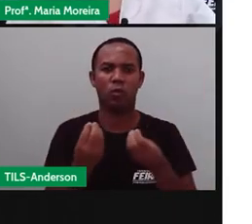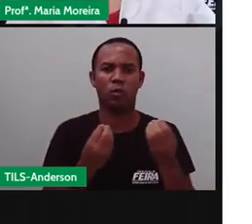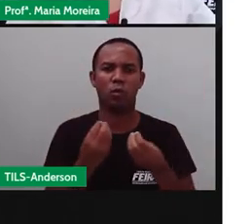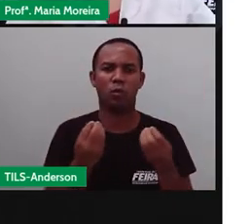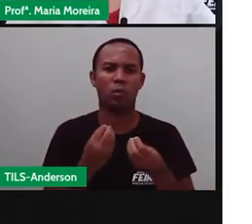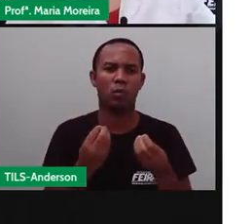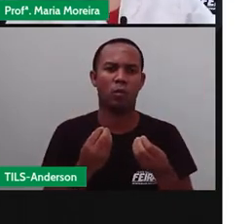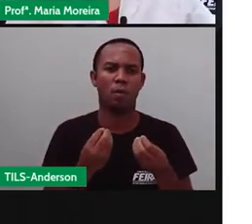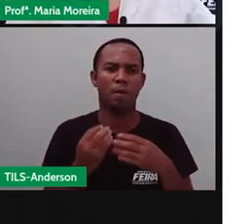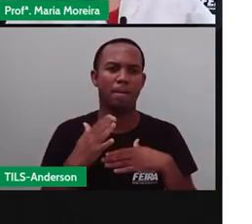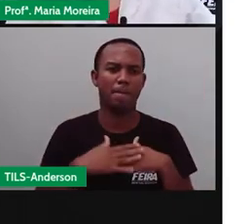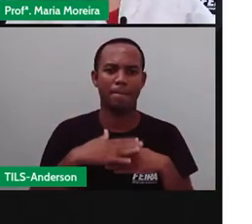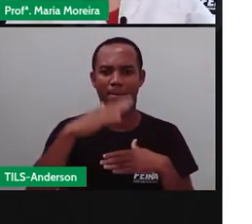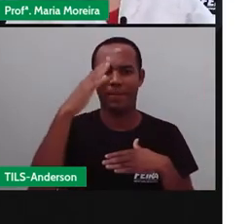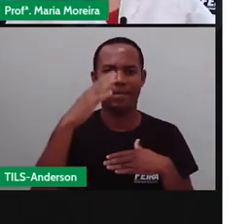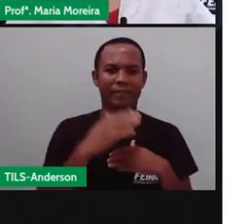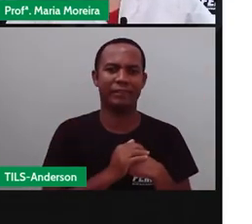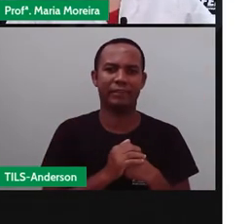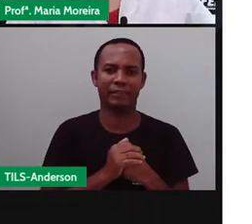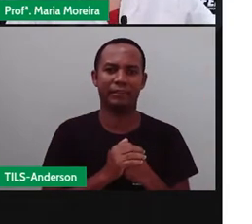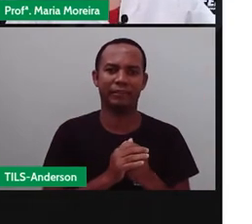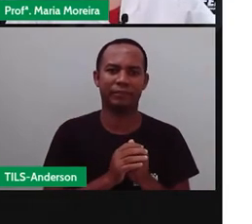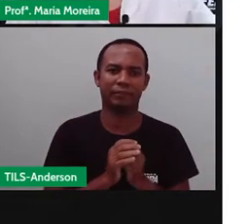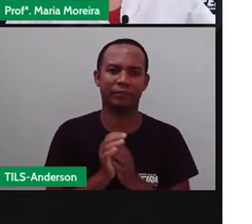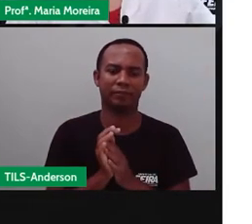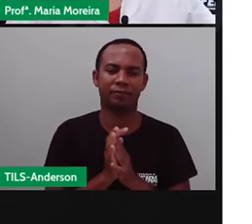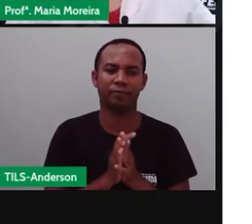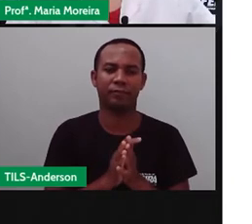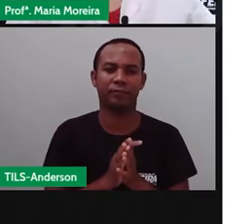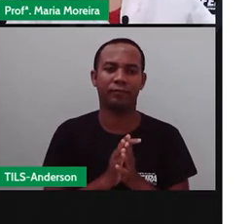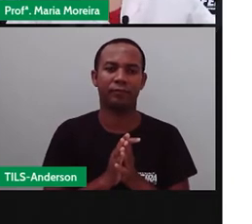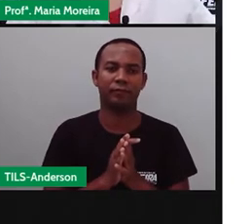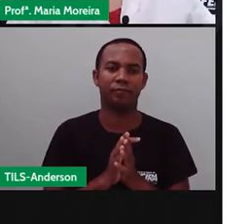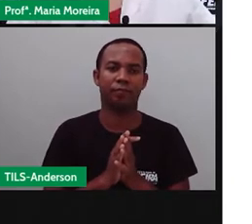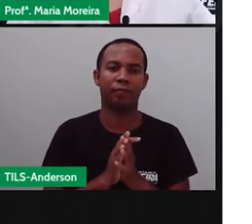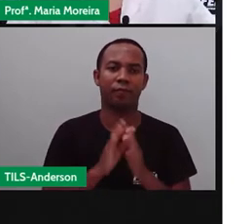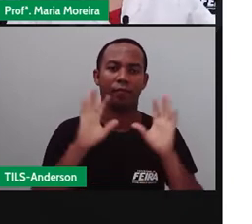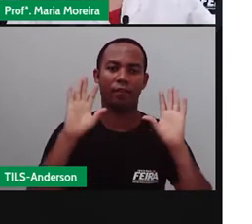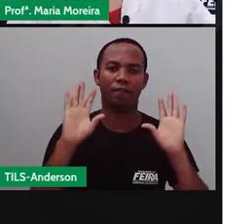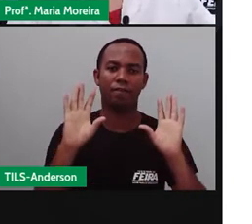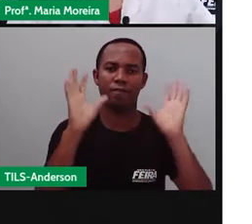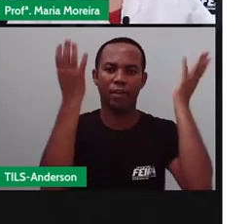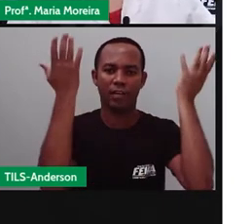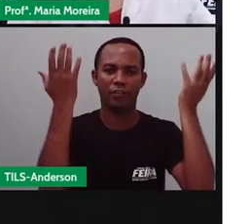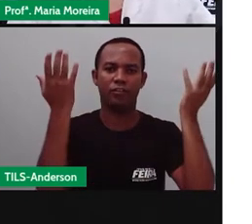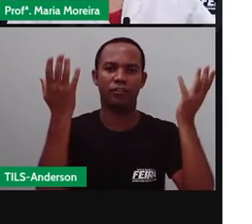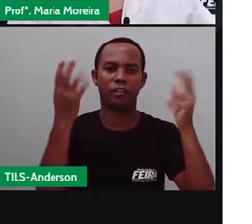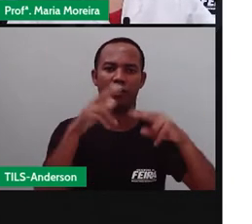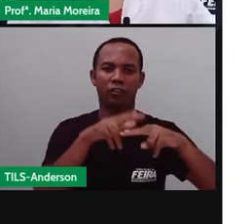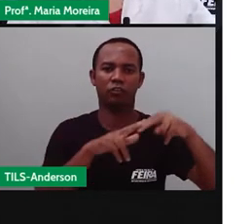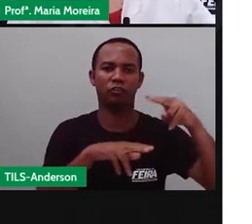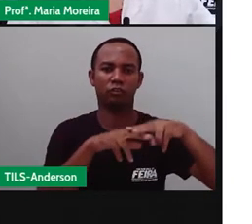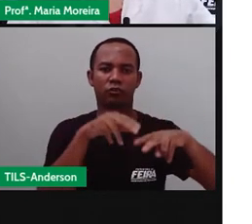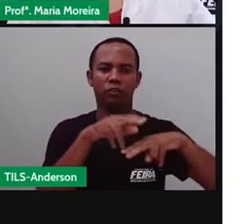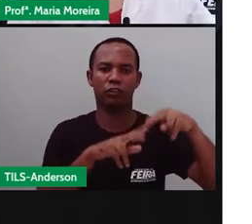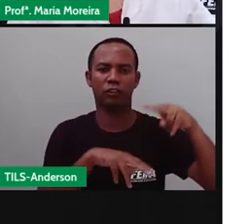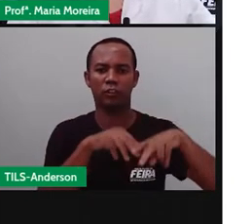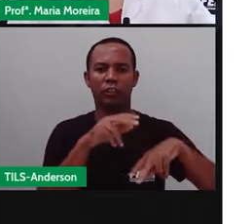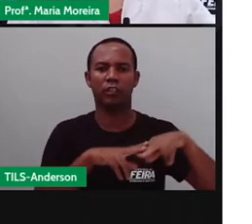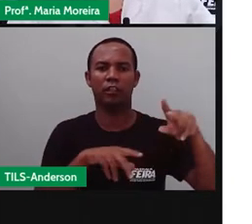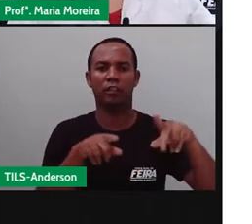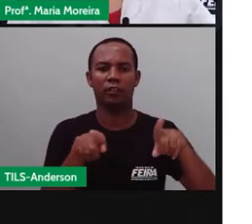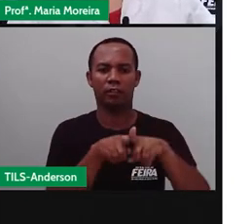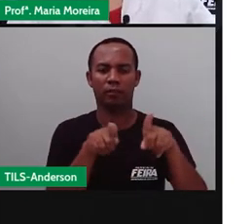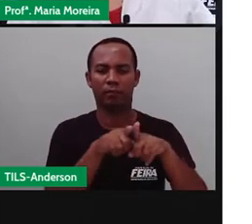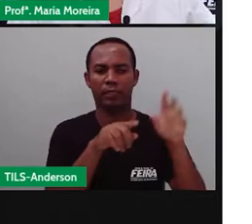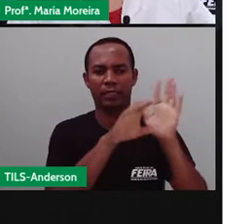A festa junina, ela foi incorporada ao calendário da Igreja